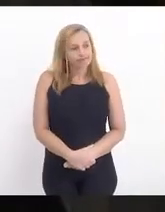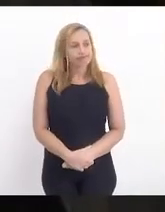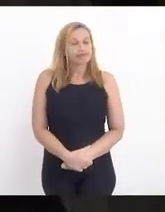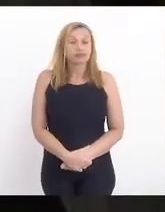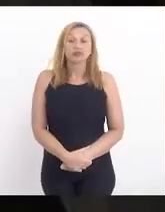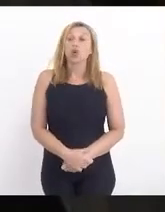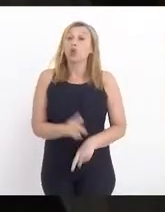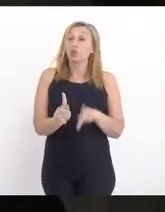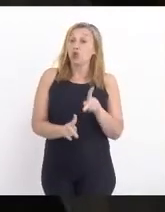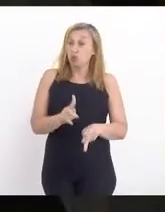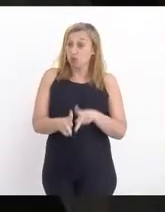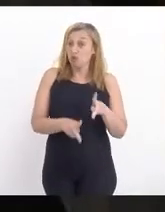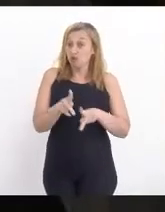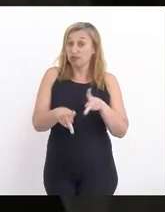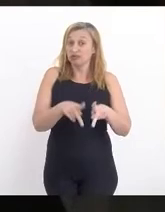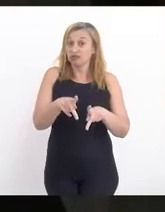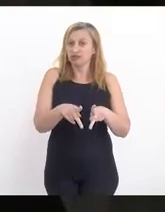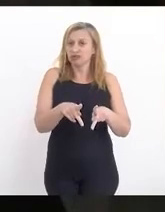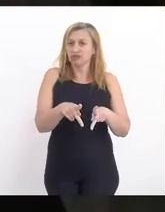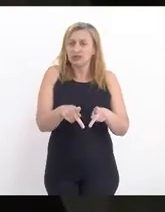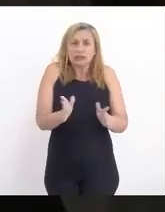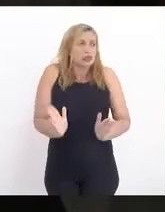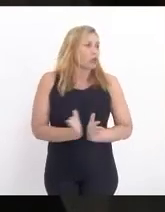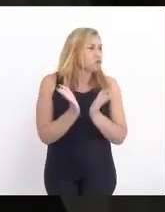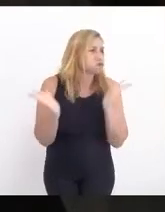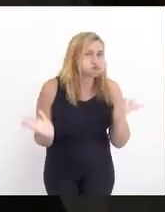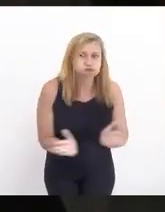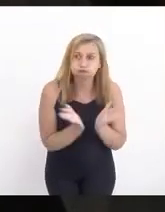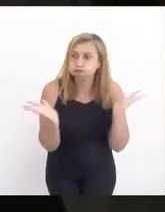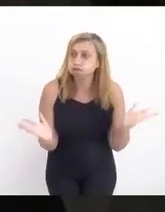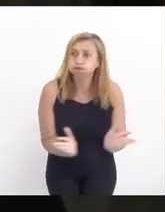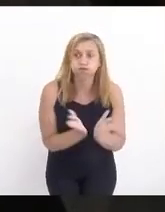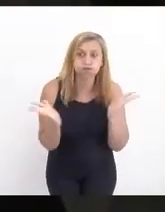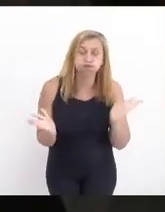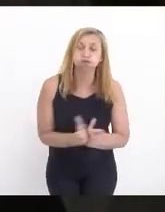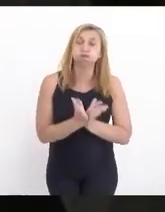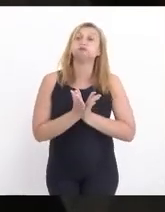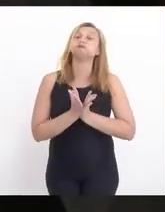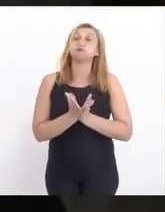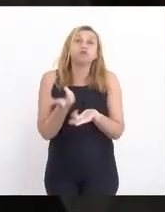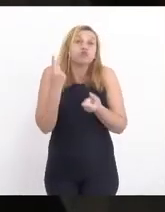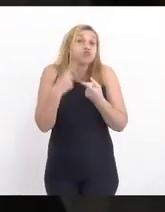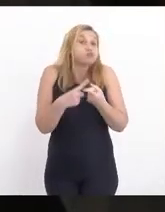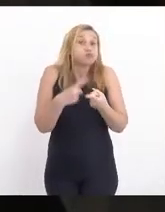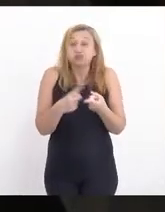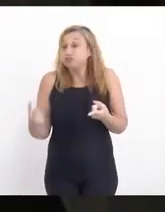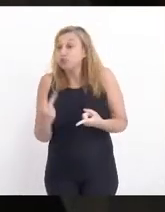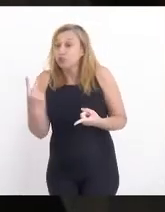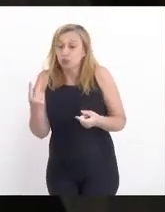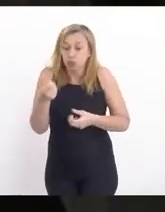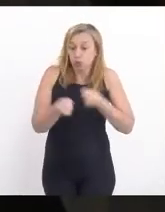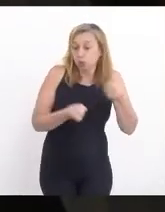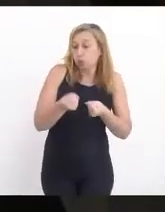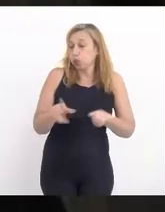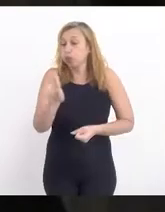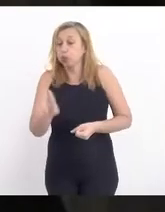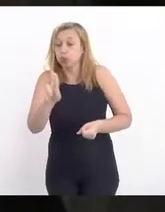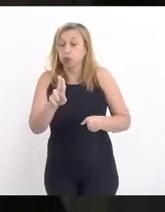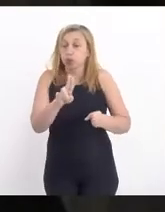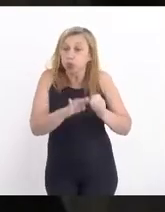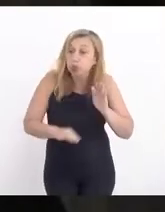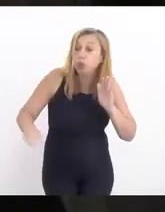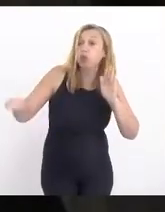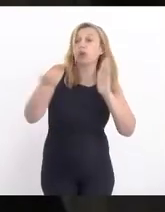A população está empobrecida. Por que o valor do carro usado subiu?